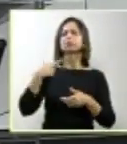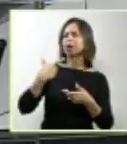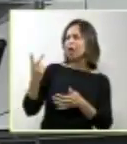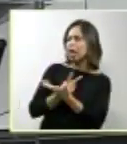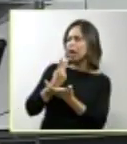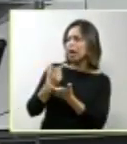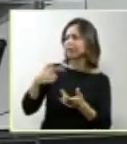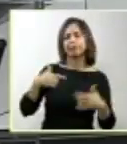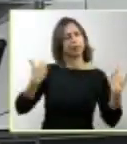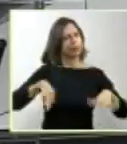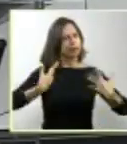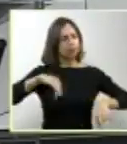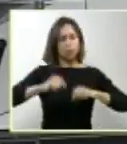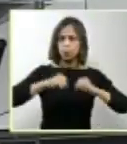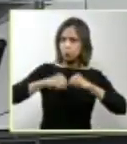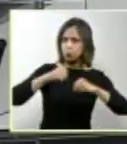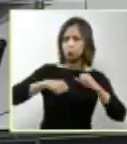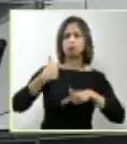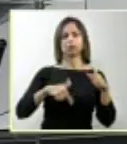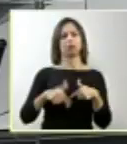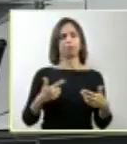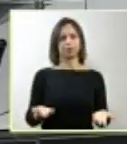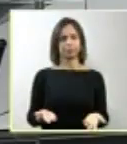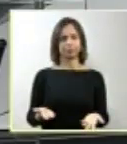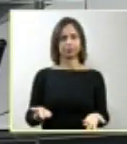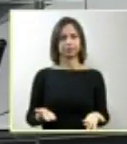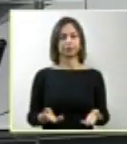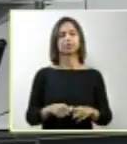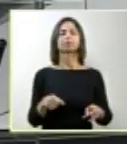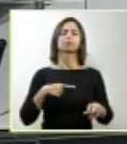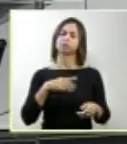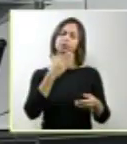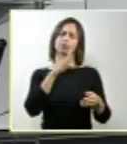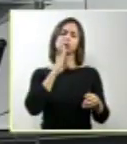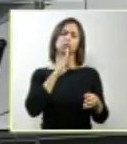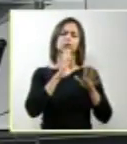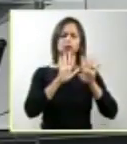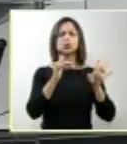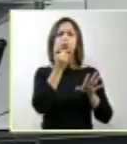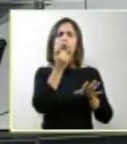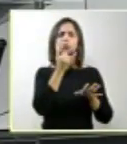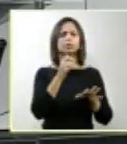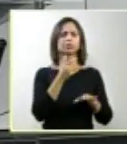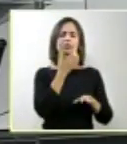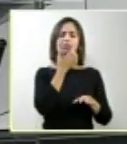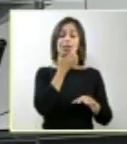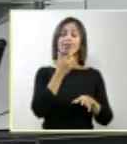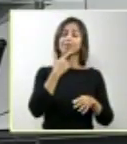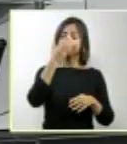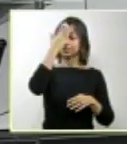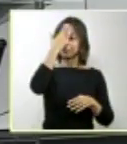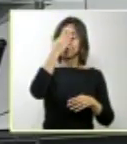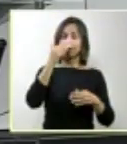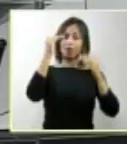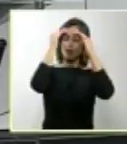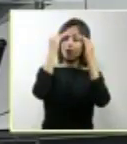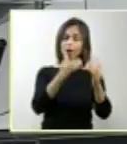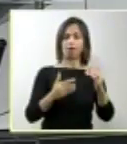tranquilo vossas excelências, não só vossa excelência, como ministro de Direito, que também nos honra com a sua presença nessa manhã,